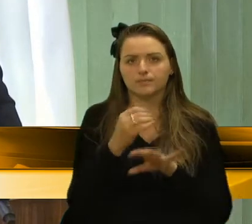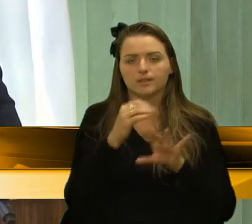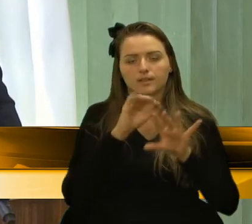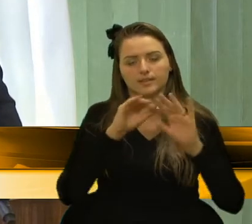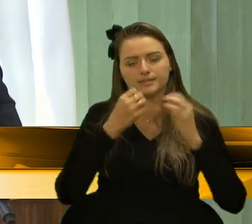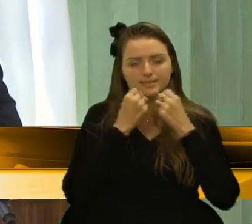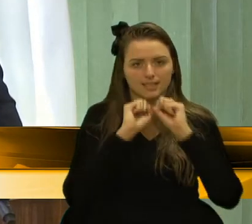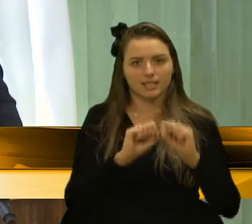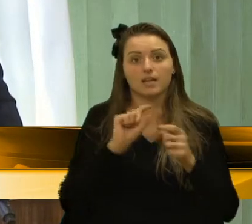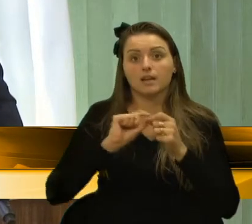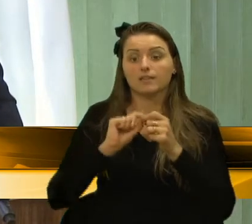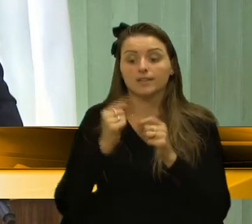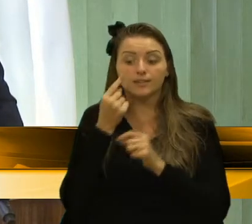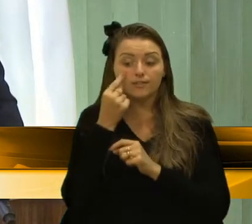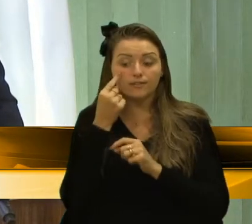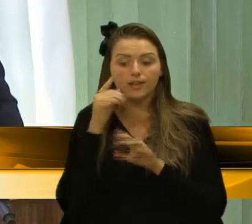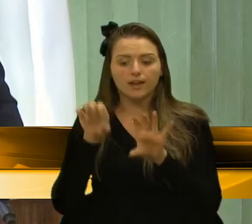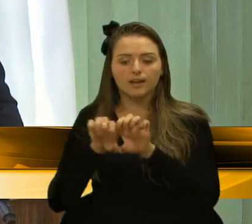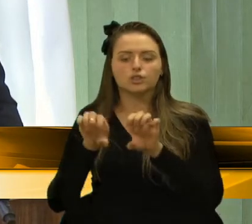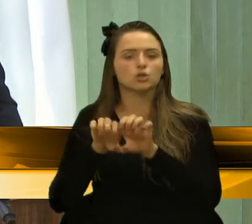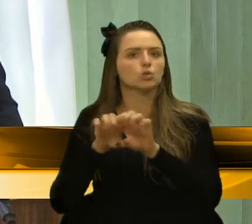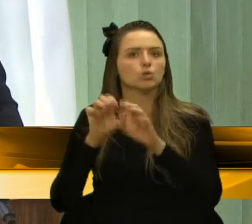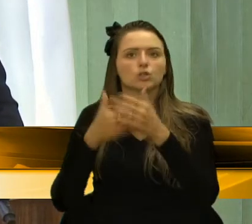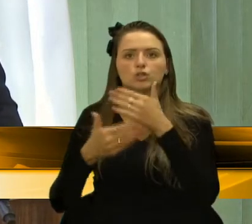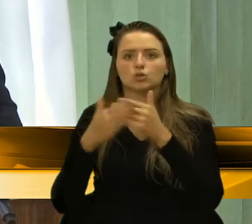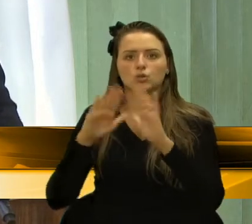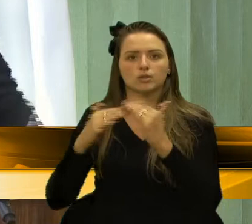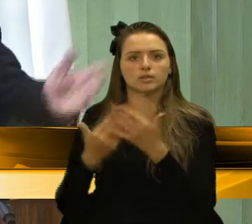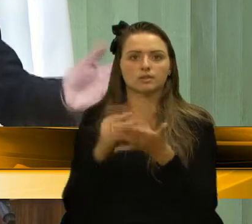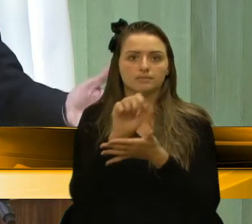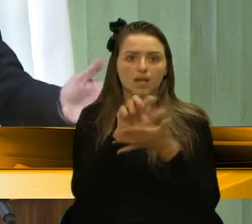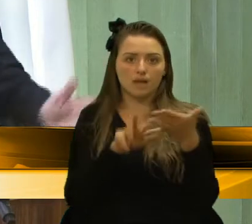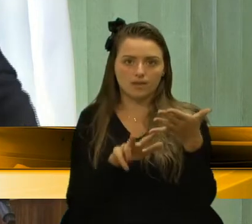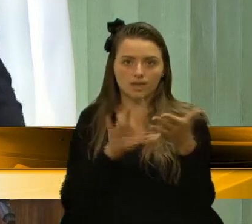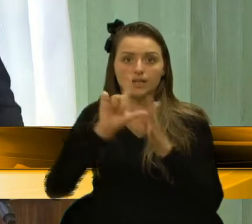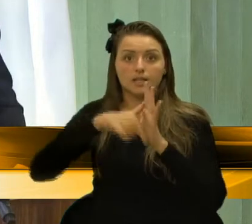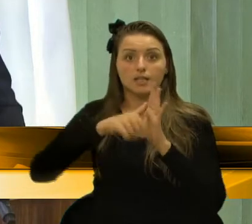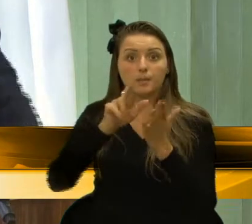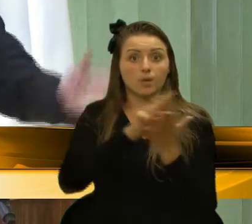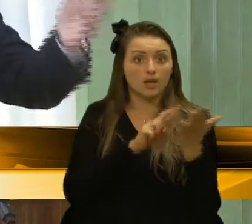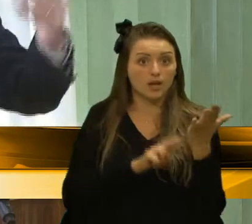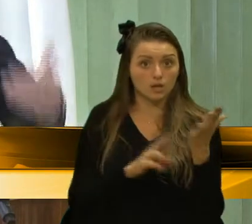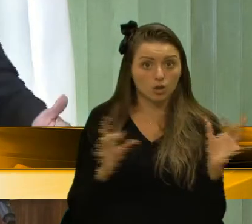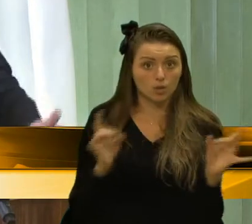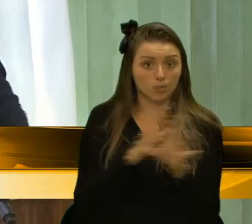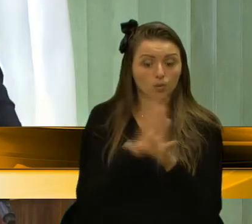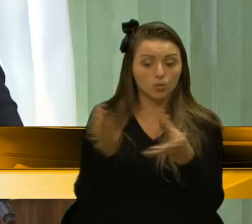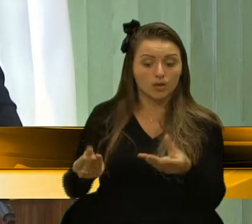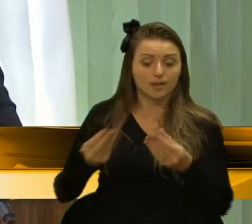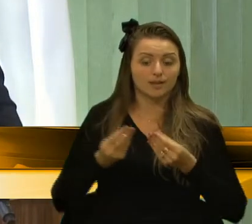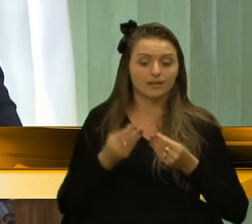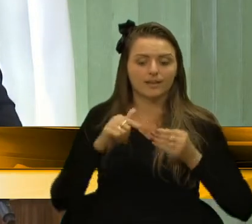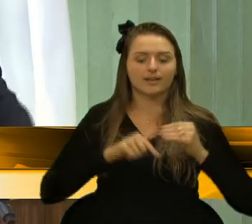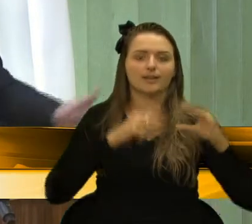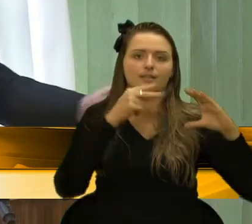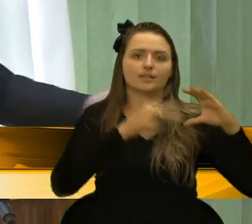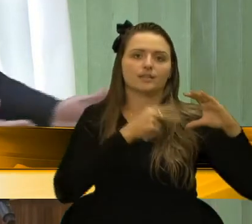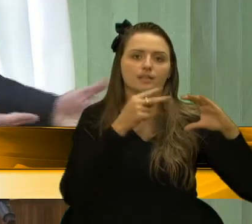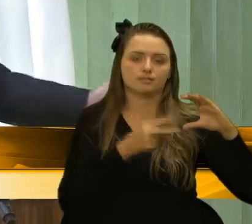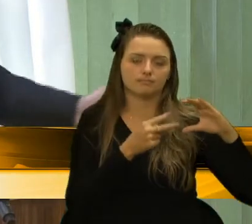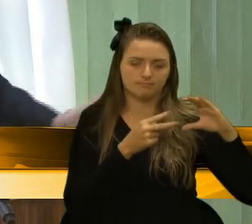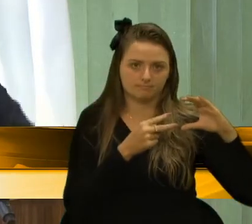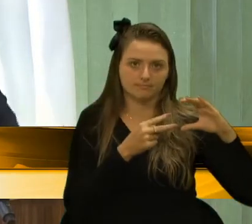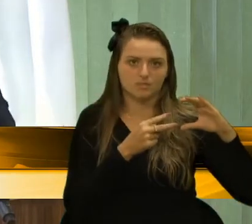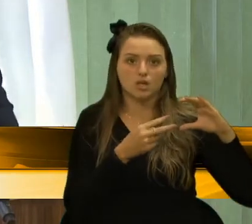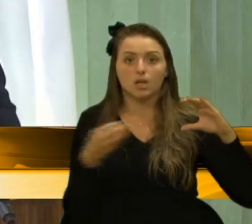cada escola municipal. E esta avaliação depois, este relatório, vem aqui para esta Casa, para a futura